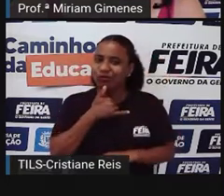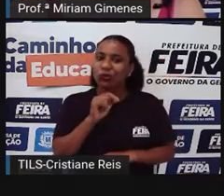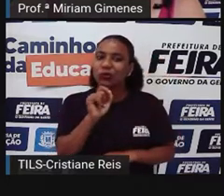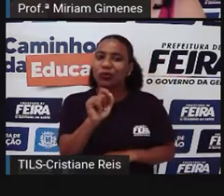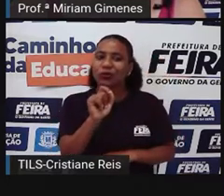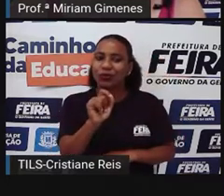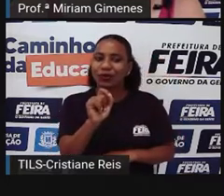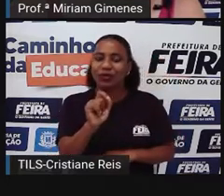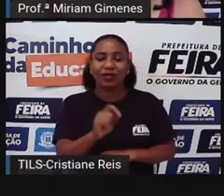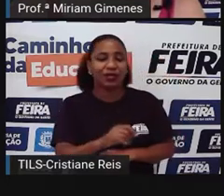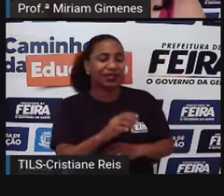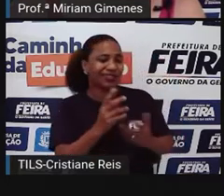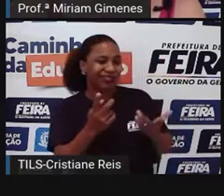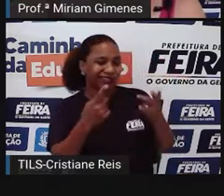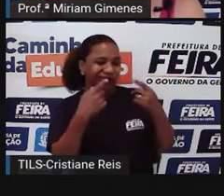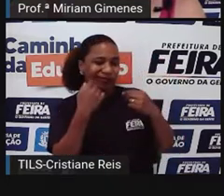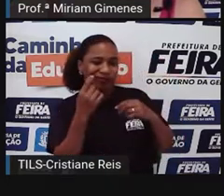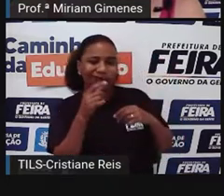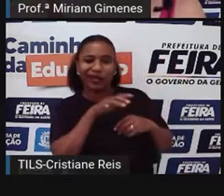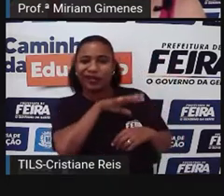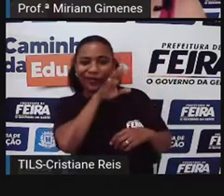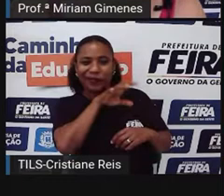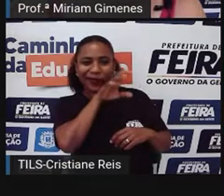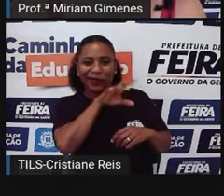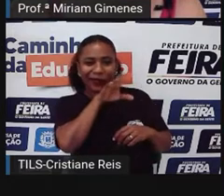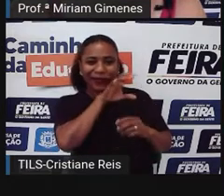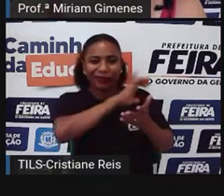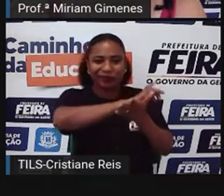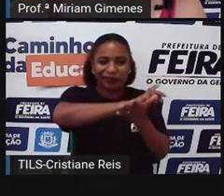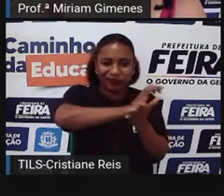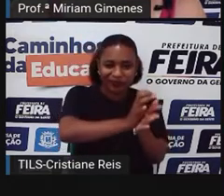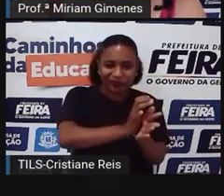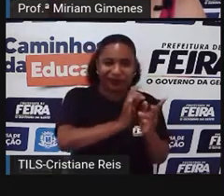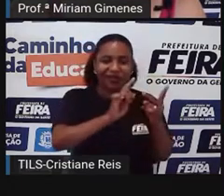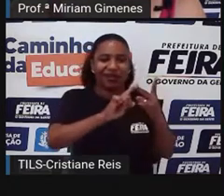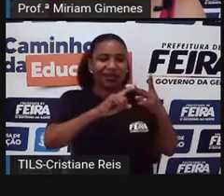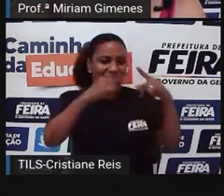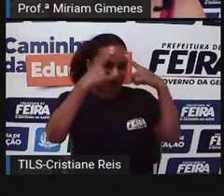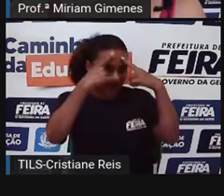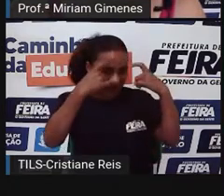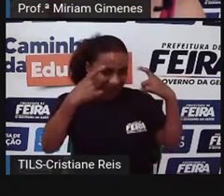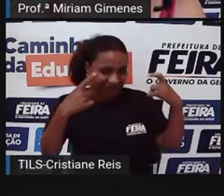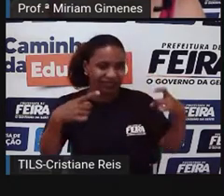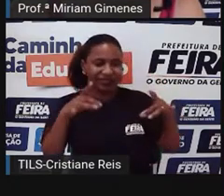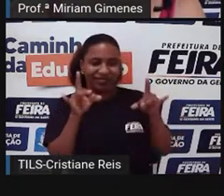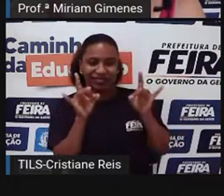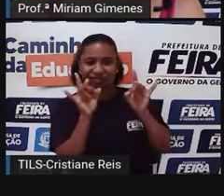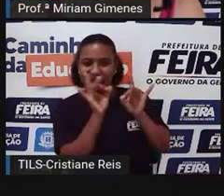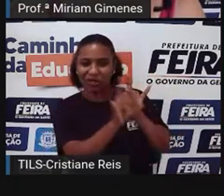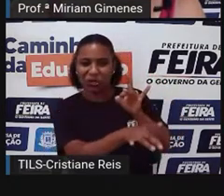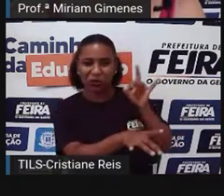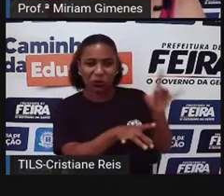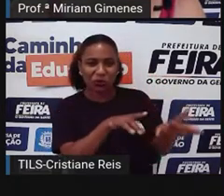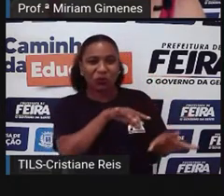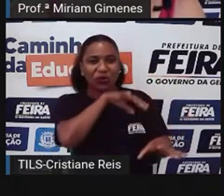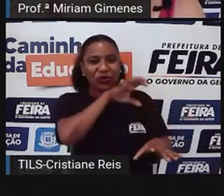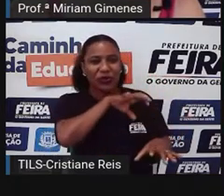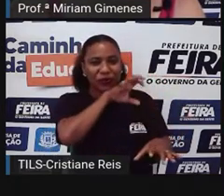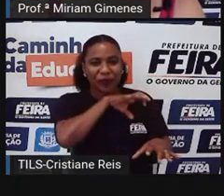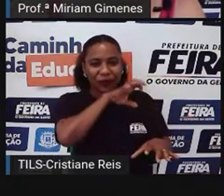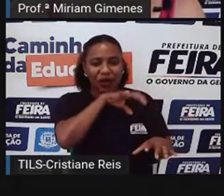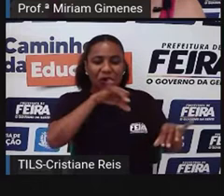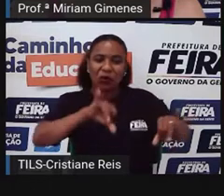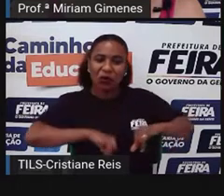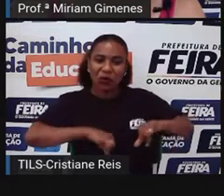abandono, violência contra os animais, né? Basta dar uma circulada aí, você passear pelos sites, pelos jornais